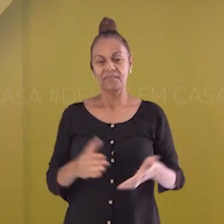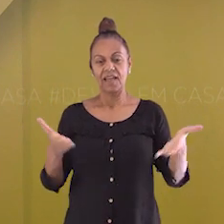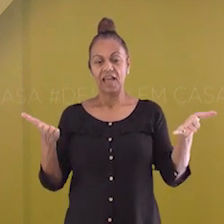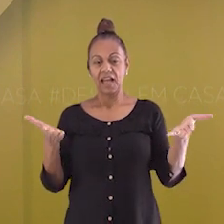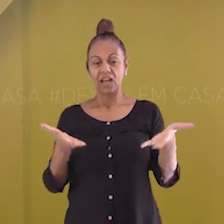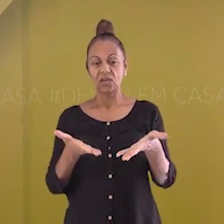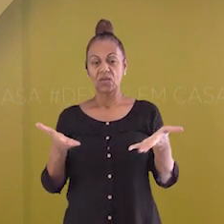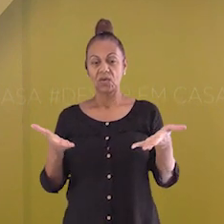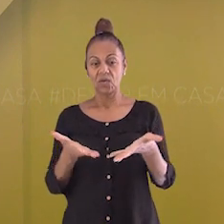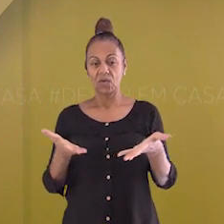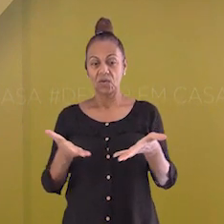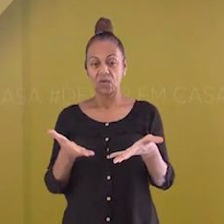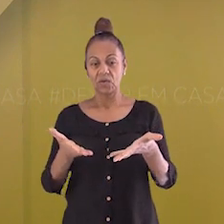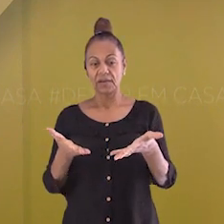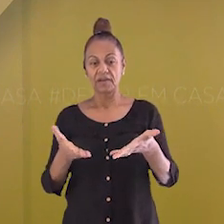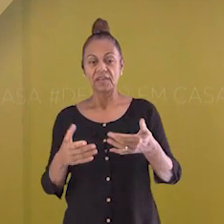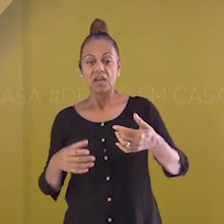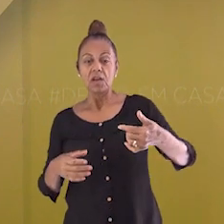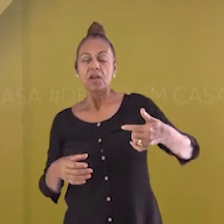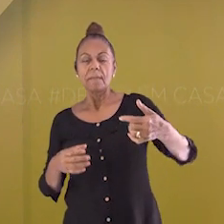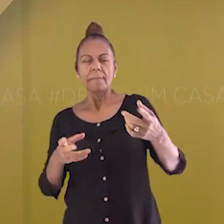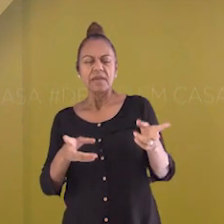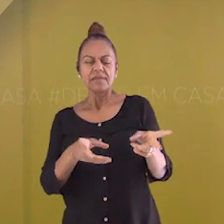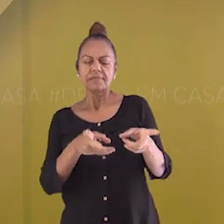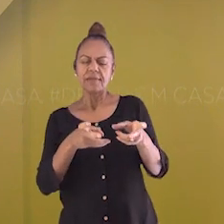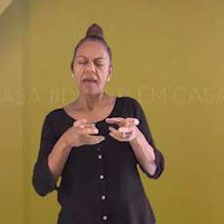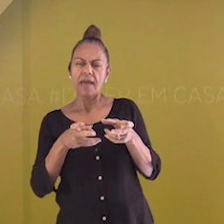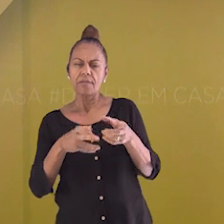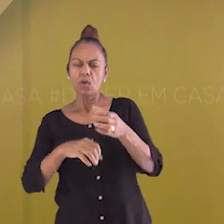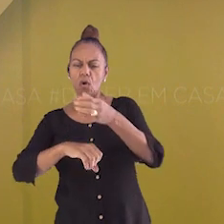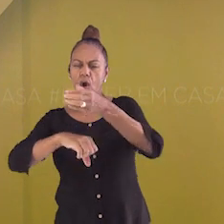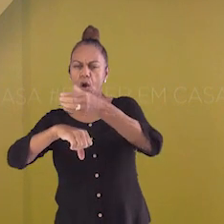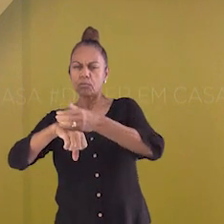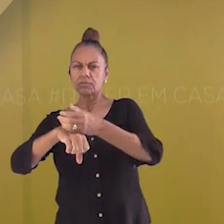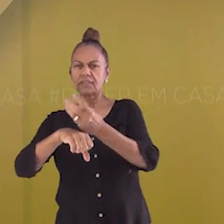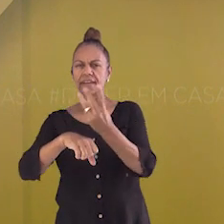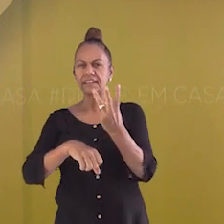Agora, olhem para todos os copos.